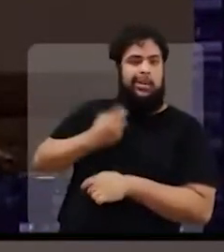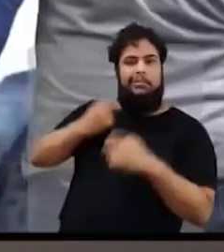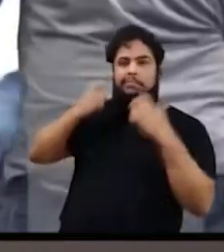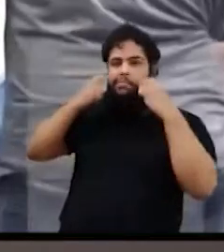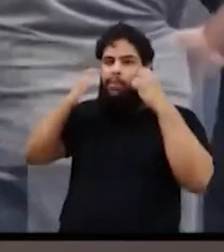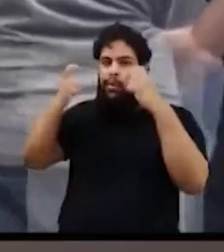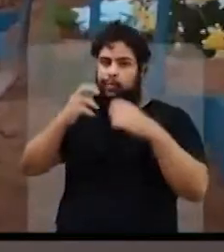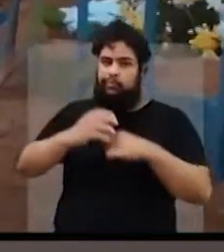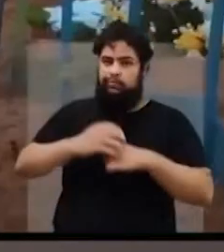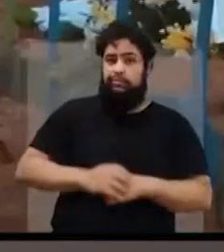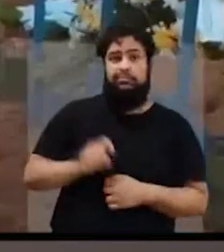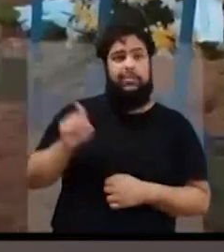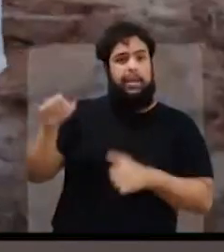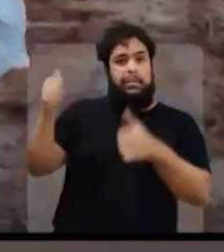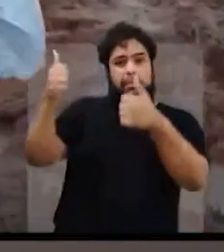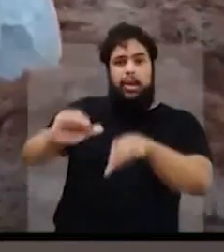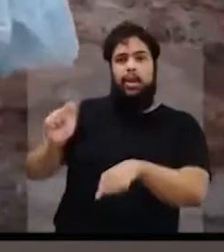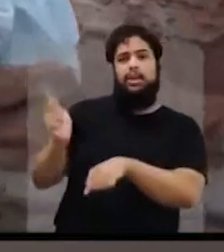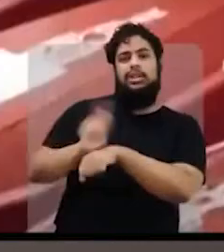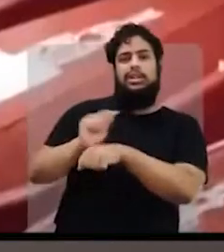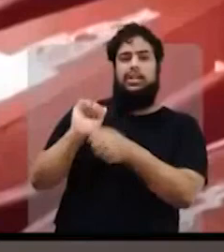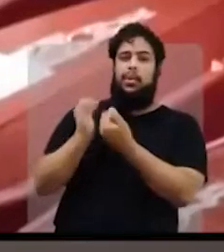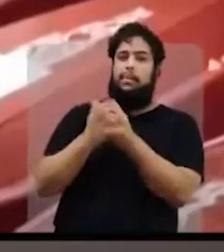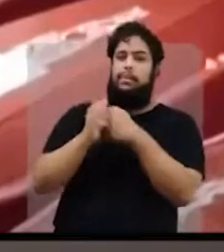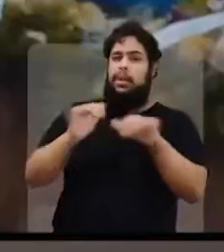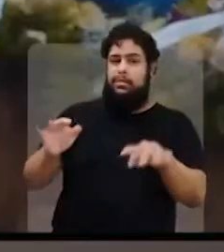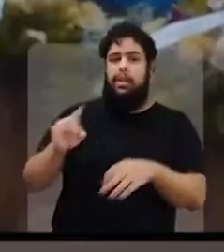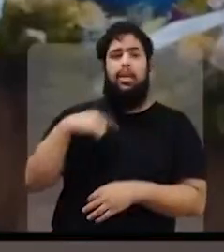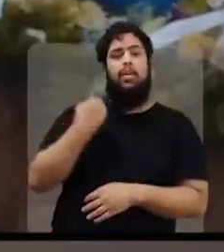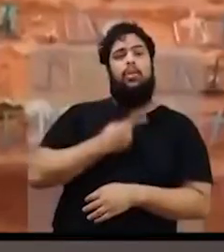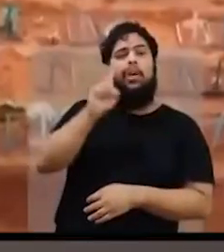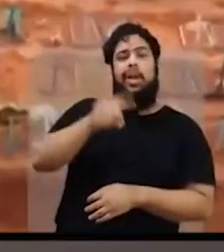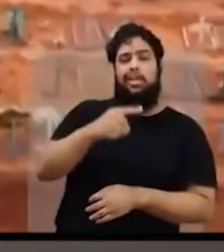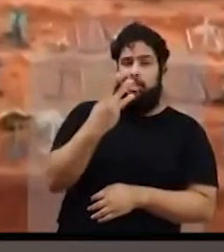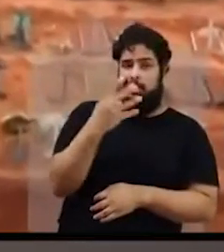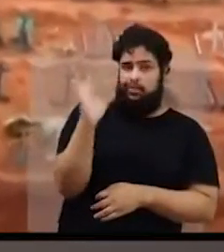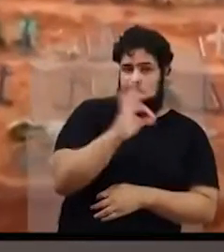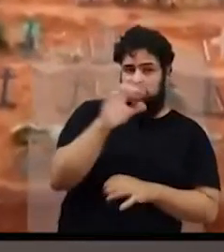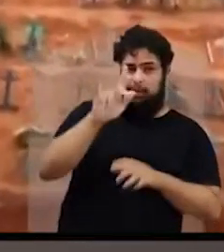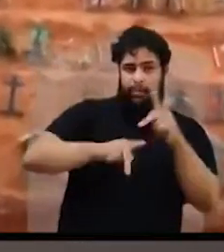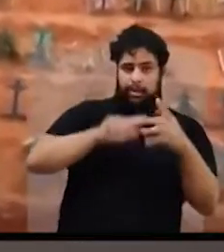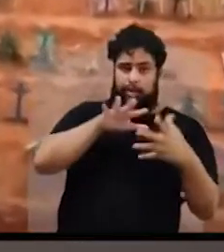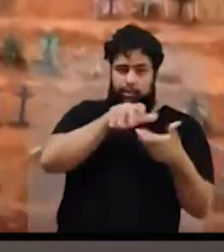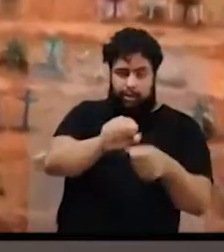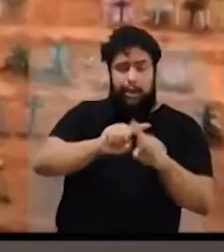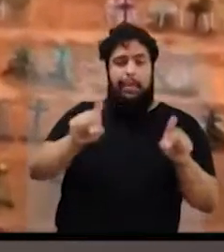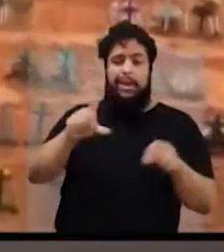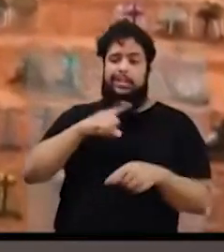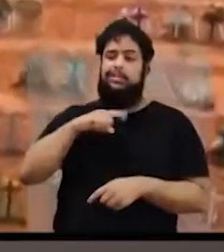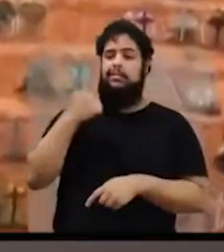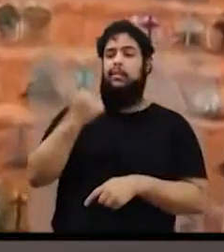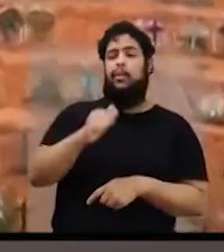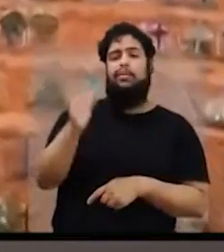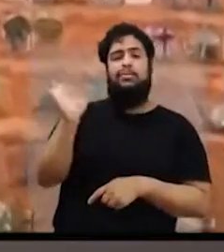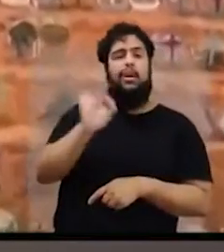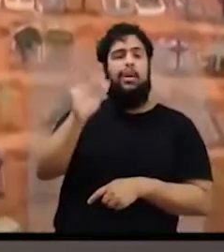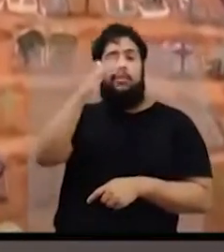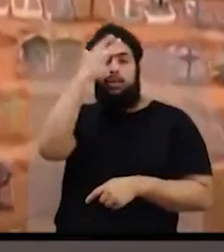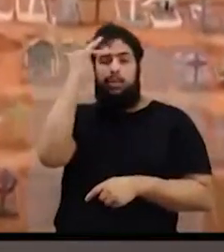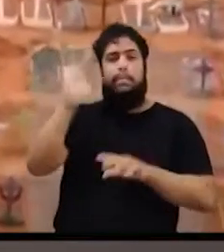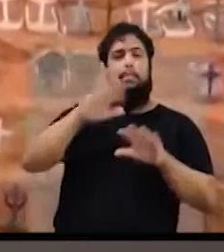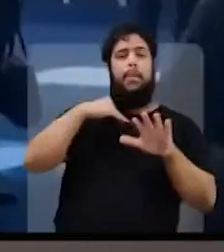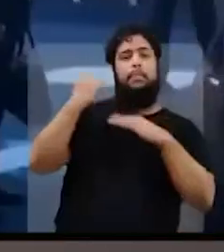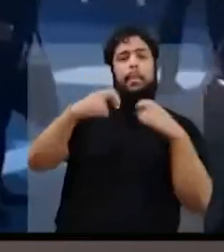vergonha. Bolsonaro teve a pior gestão da pandemia. Somos três por cento da população e tivemos onze por cento das